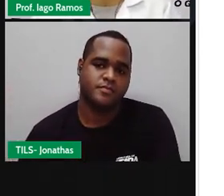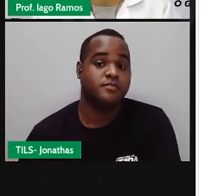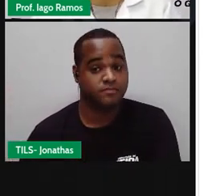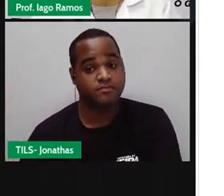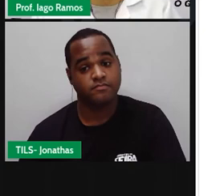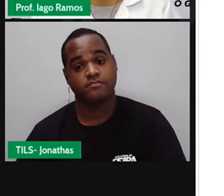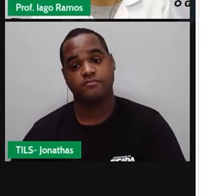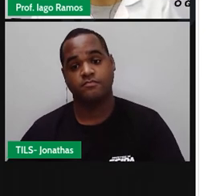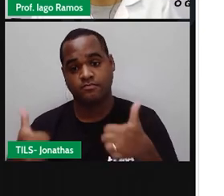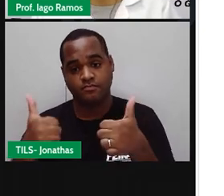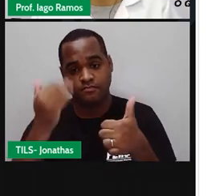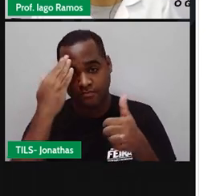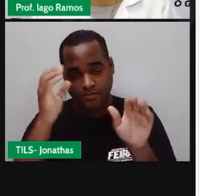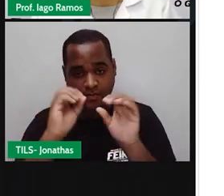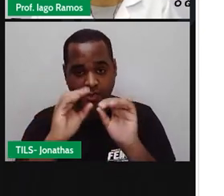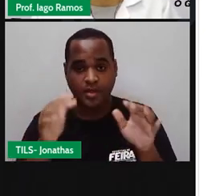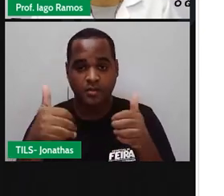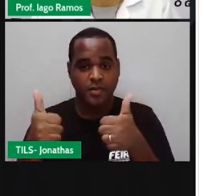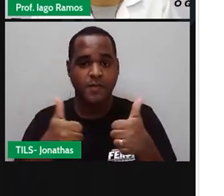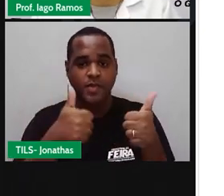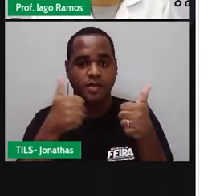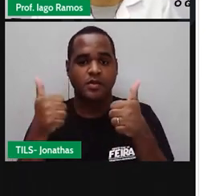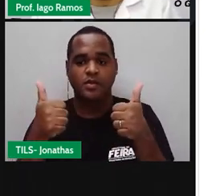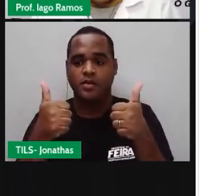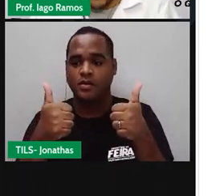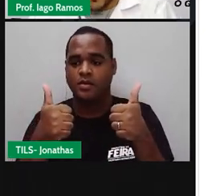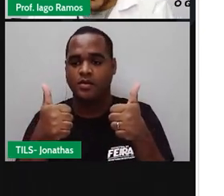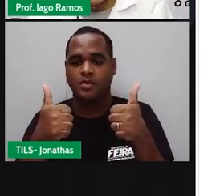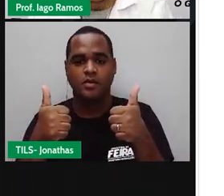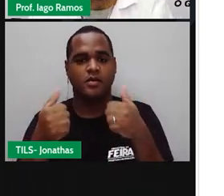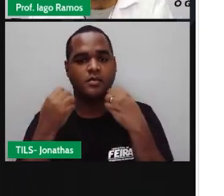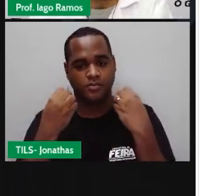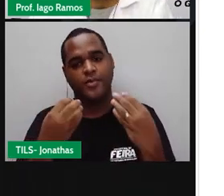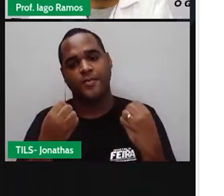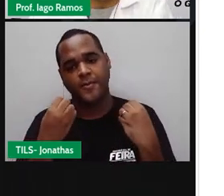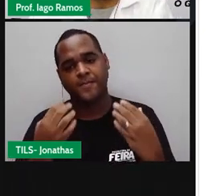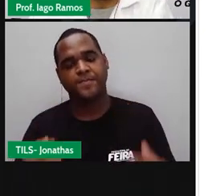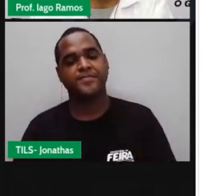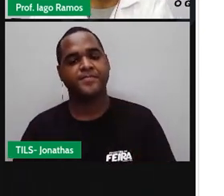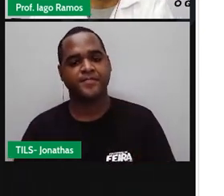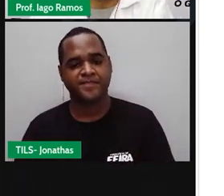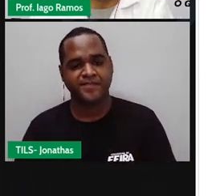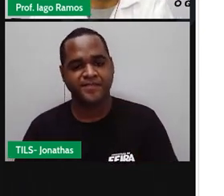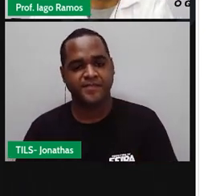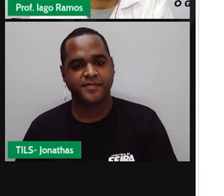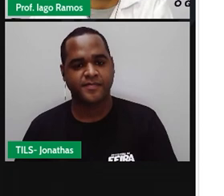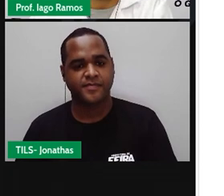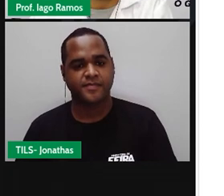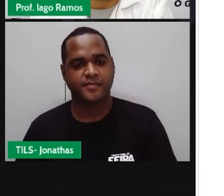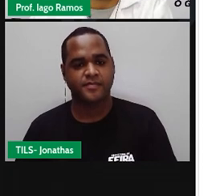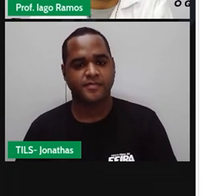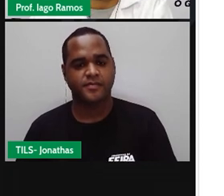Tá bom? Bacana? Bom, dito isso, né?